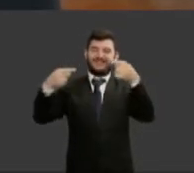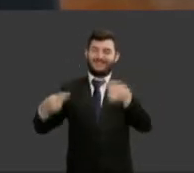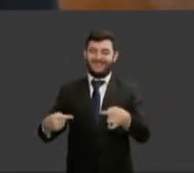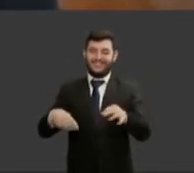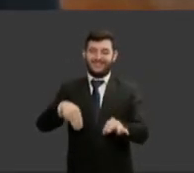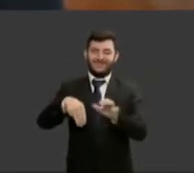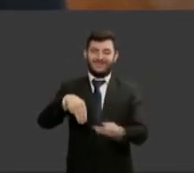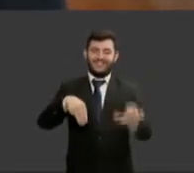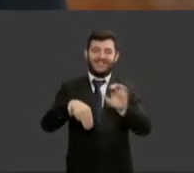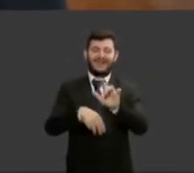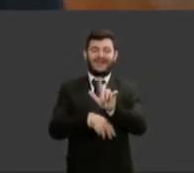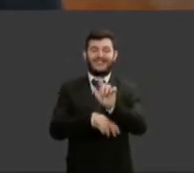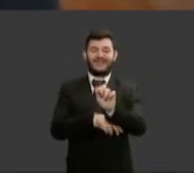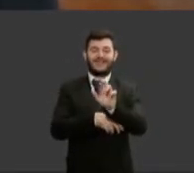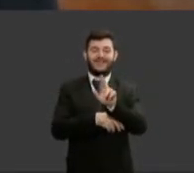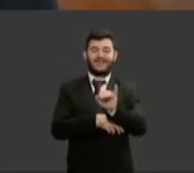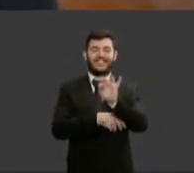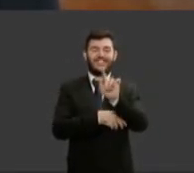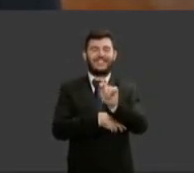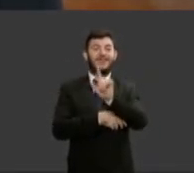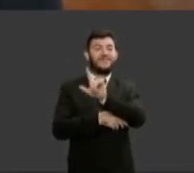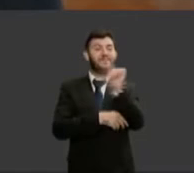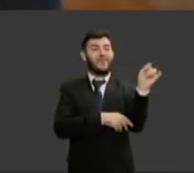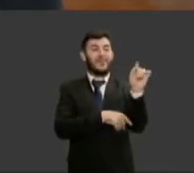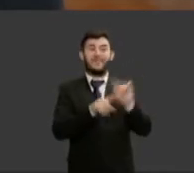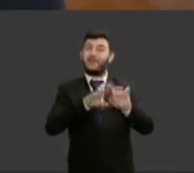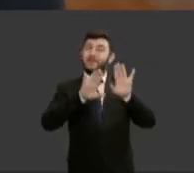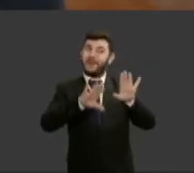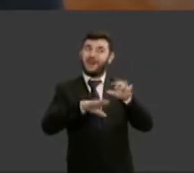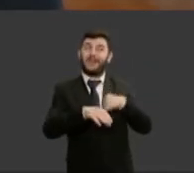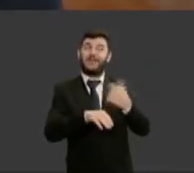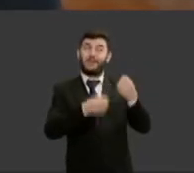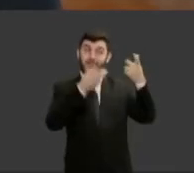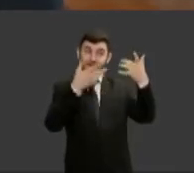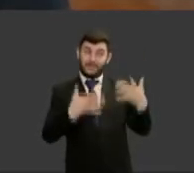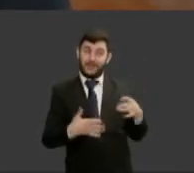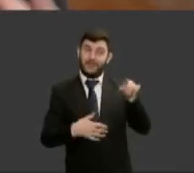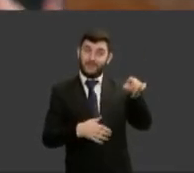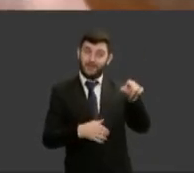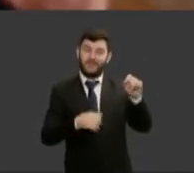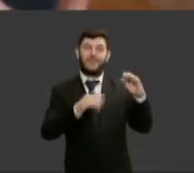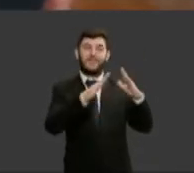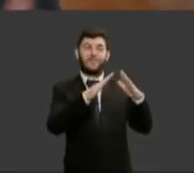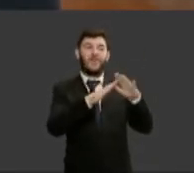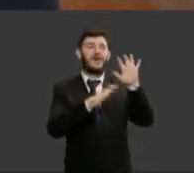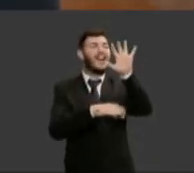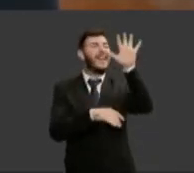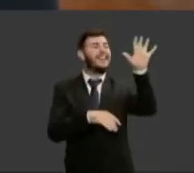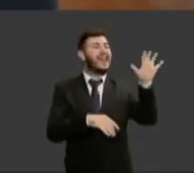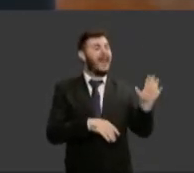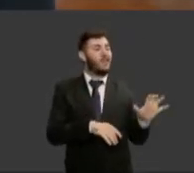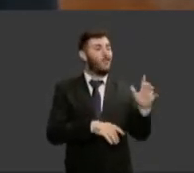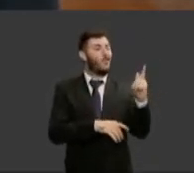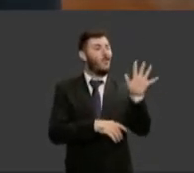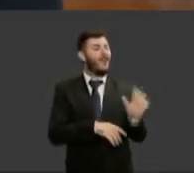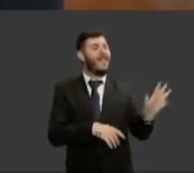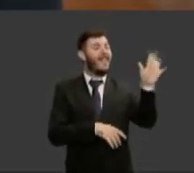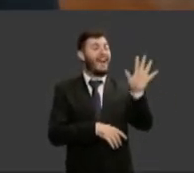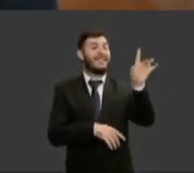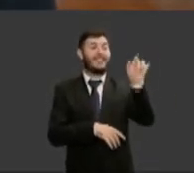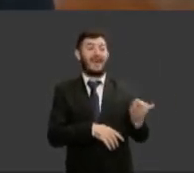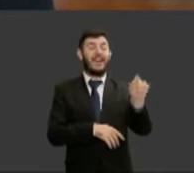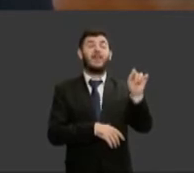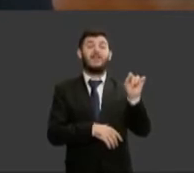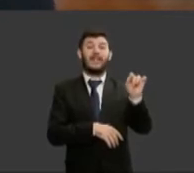se ausentar eu gostaria de dizer que seu estado de Goiás não que se refere a estatísticas é o estado com maior